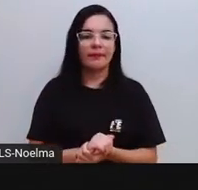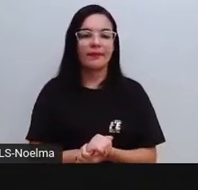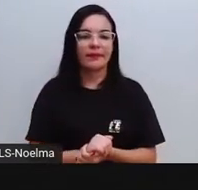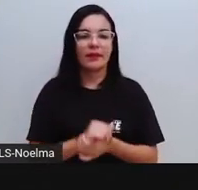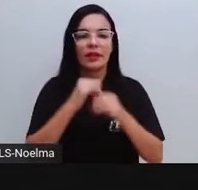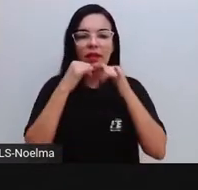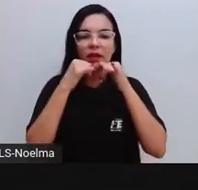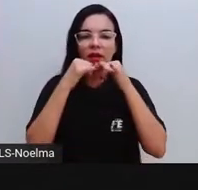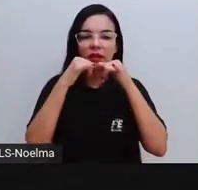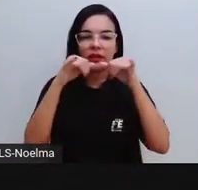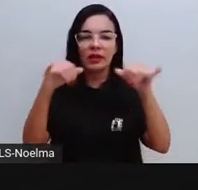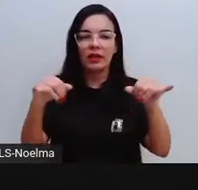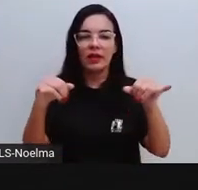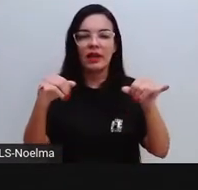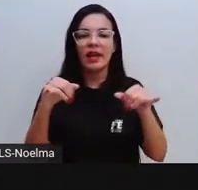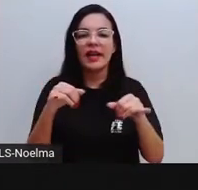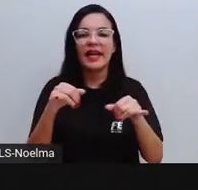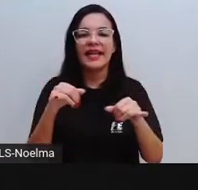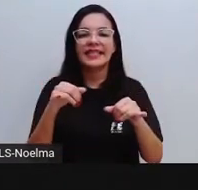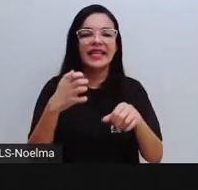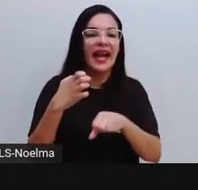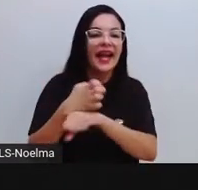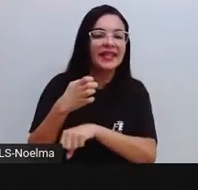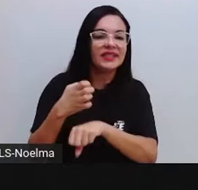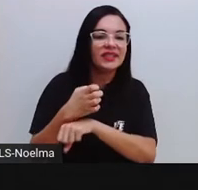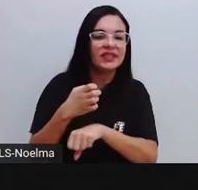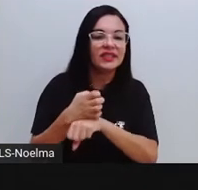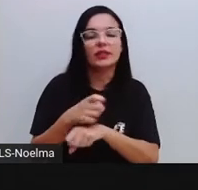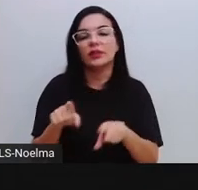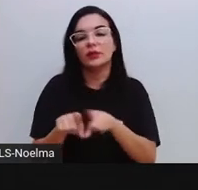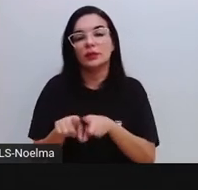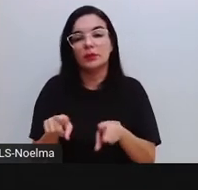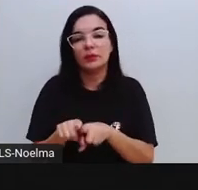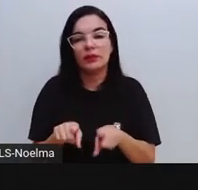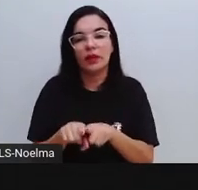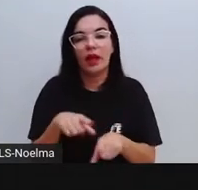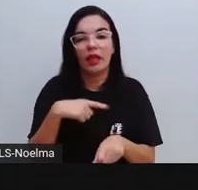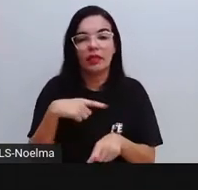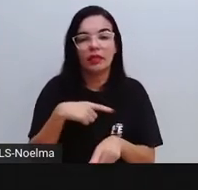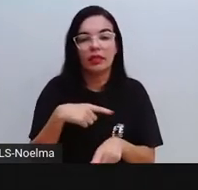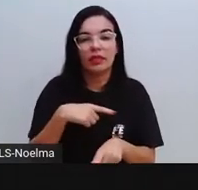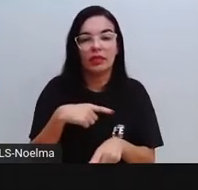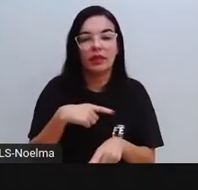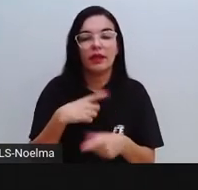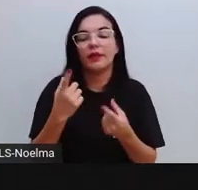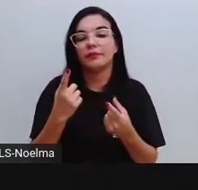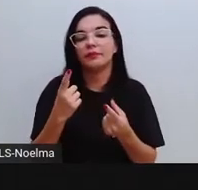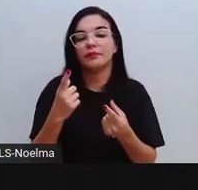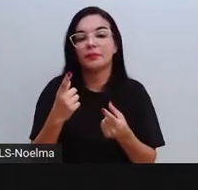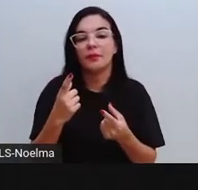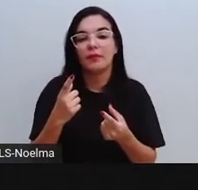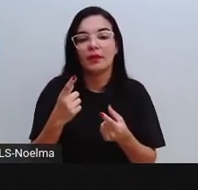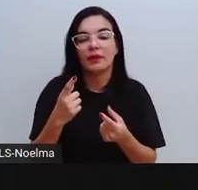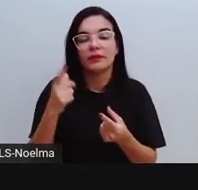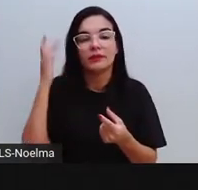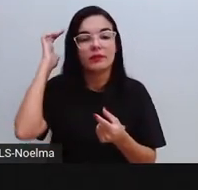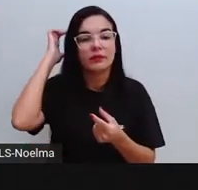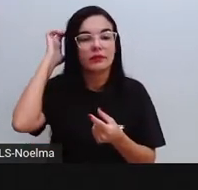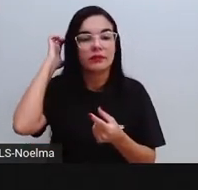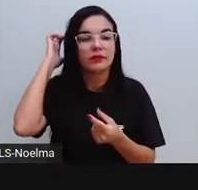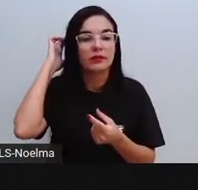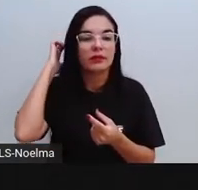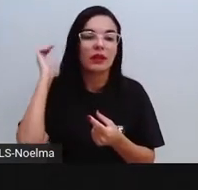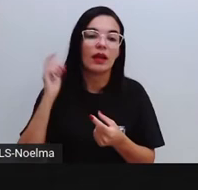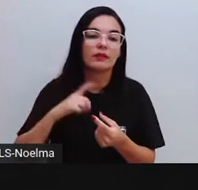Notícias extras, né? Outras matérias aí, manchetes que são relevantes, mas de menos